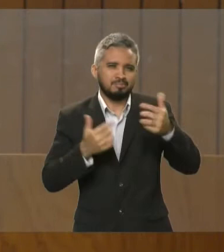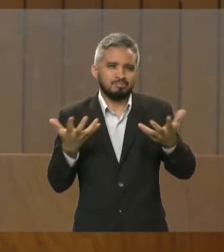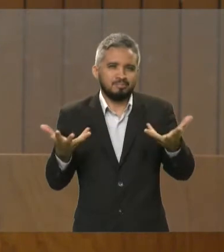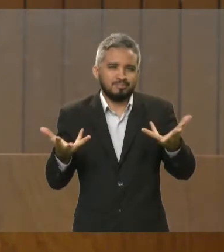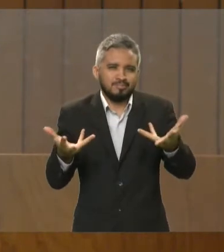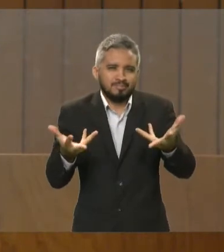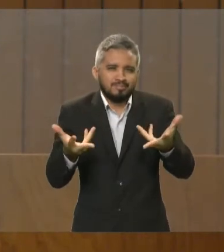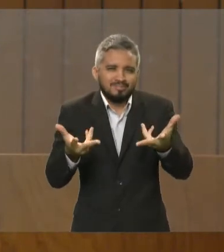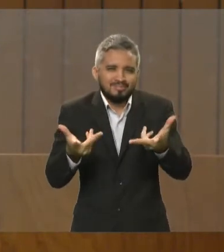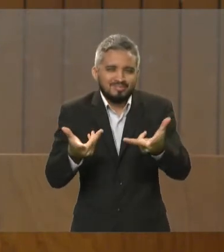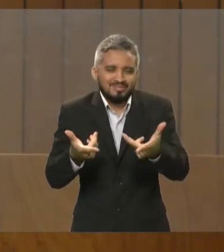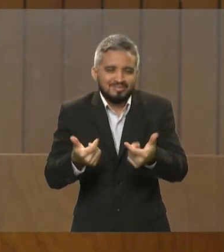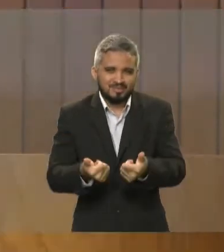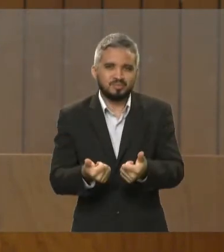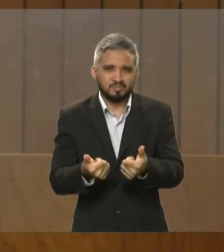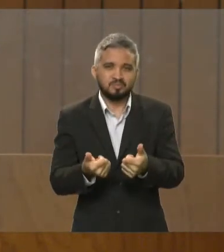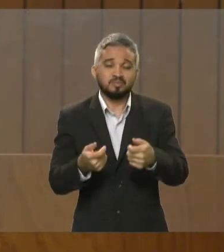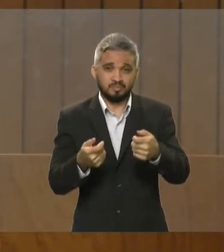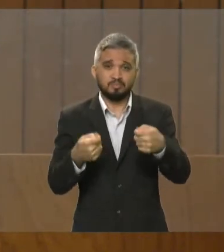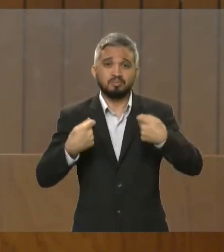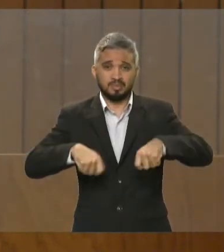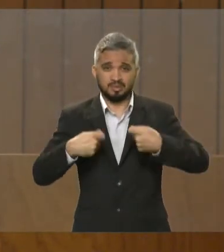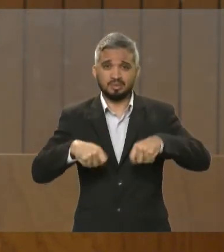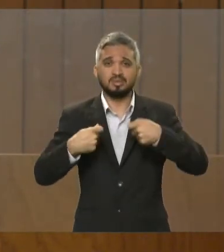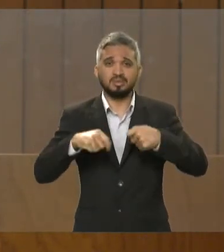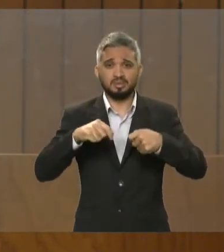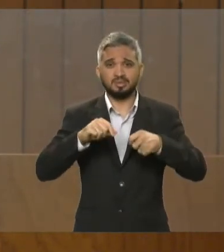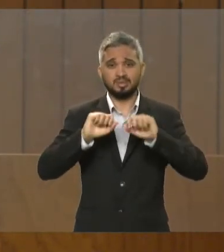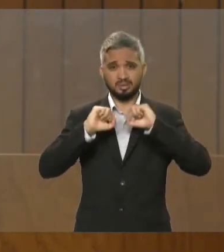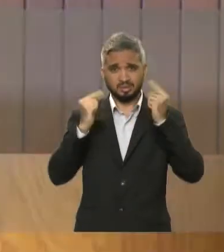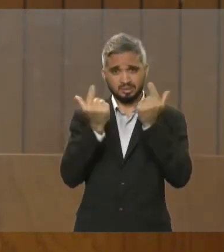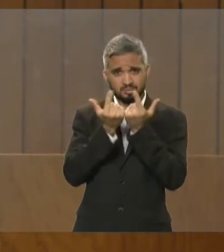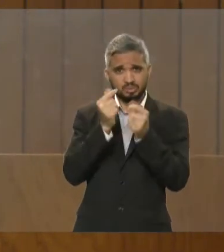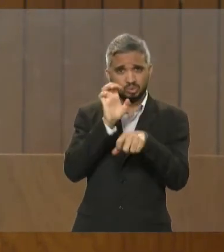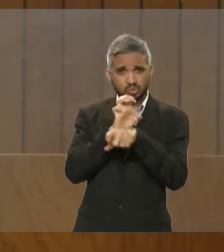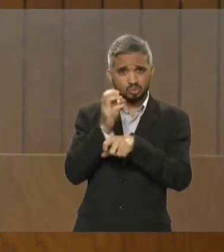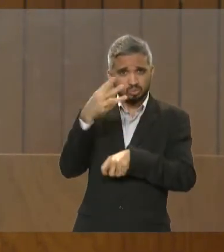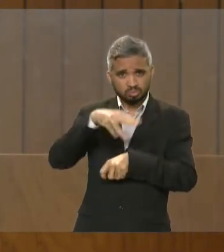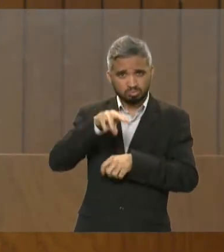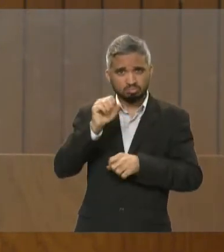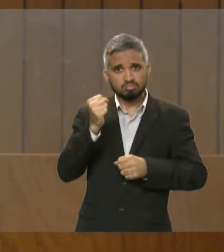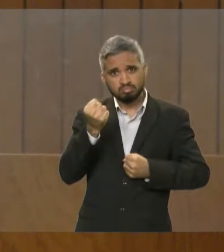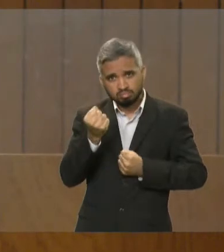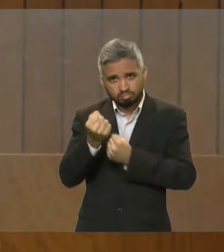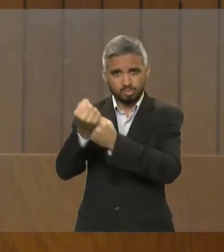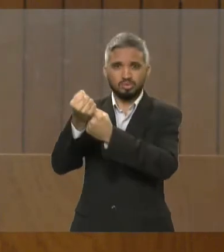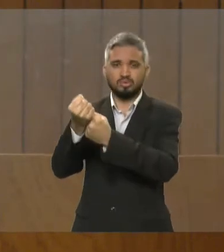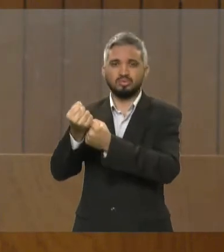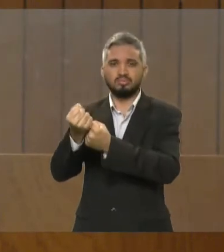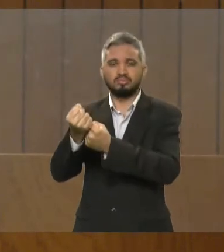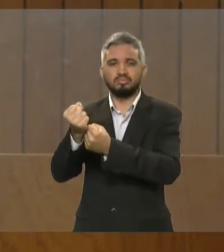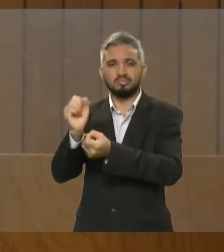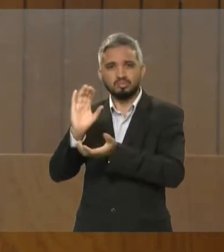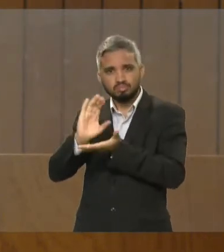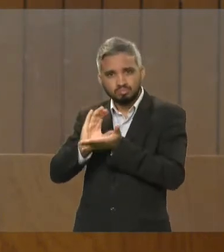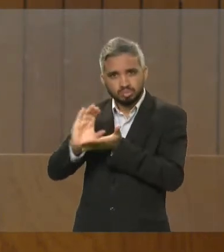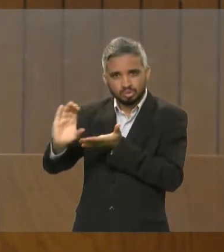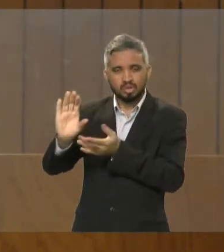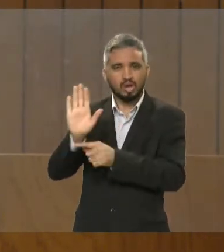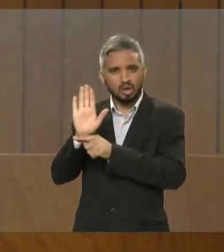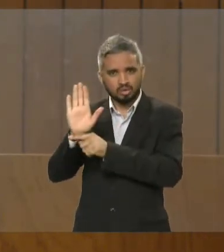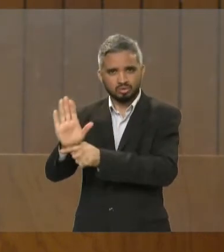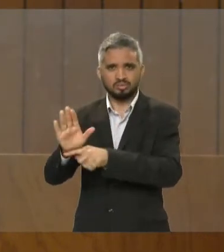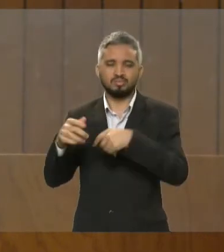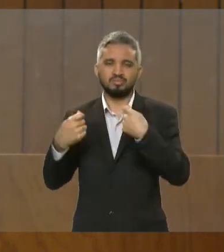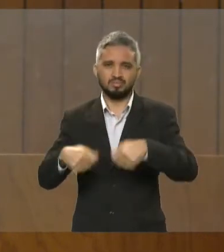precisa também do apoio da Assembleia Legislativa. E eu vou pedir também que cada colega deputado